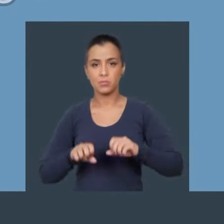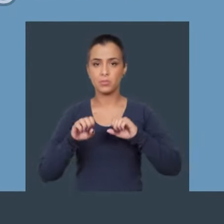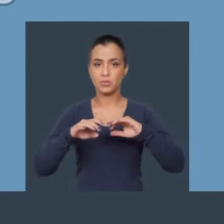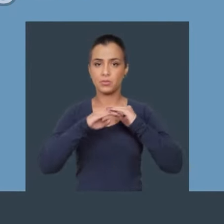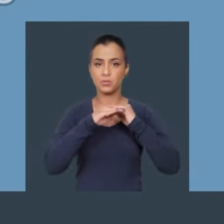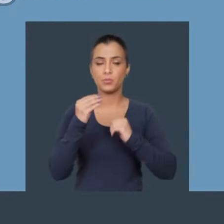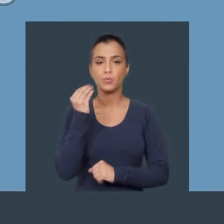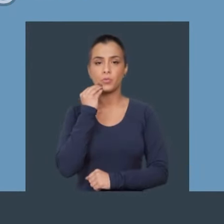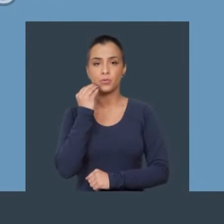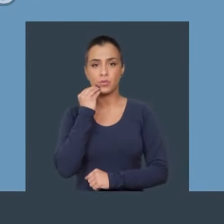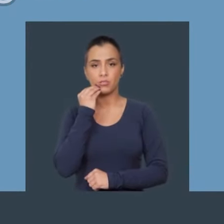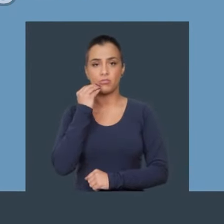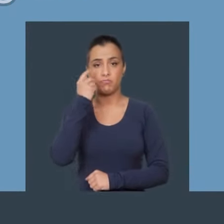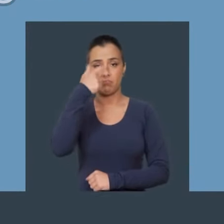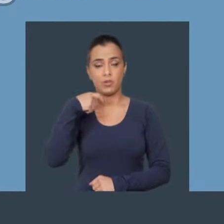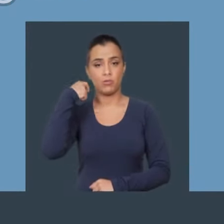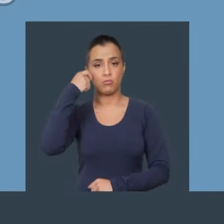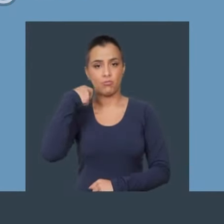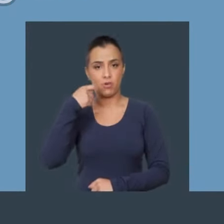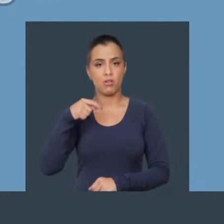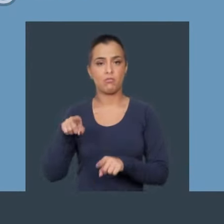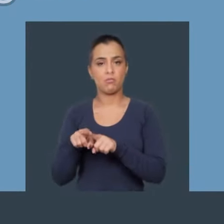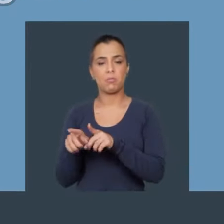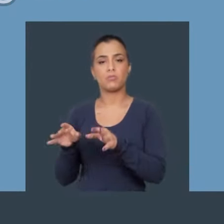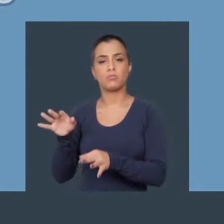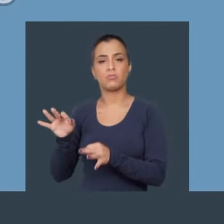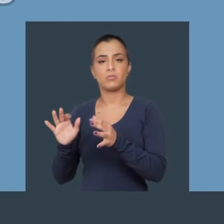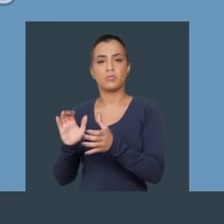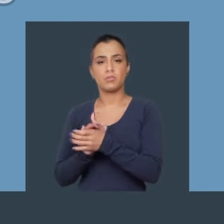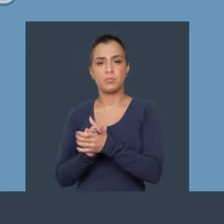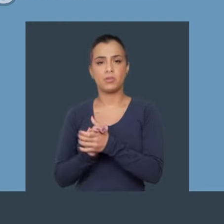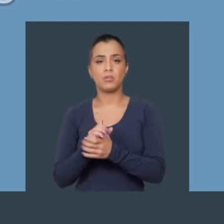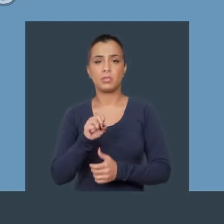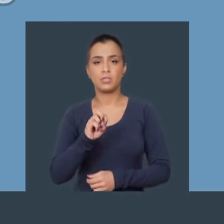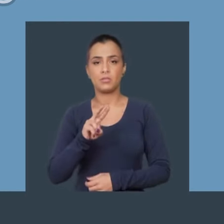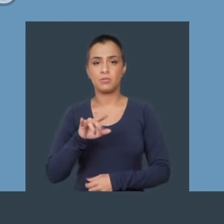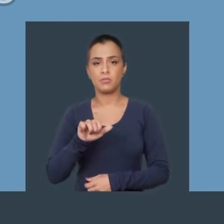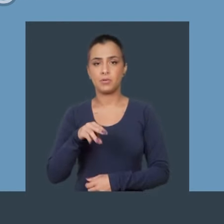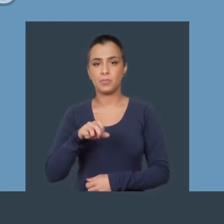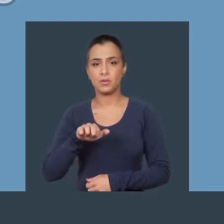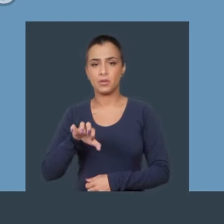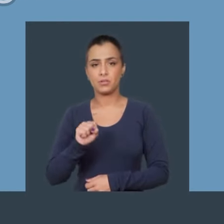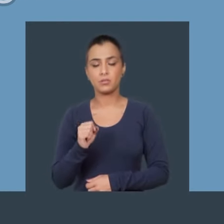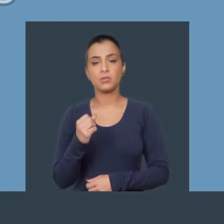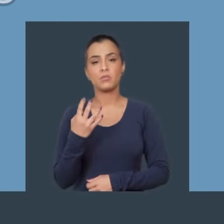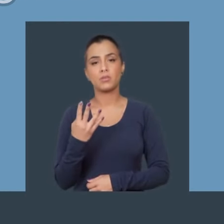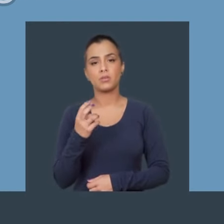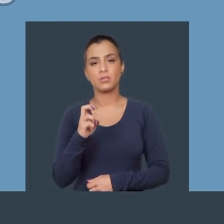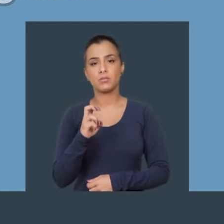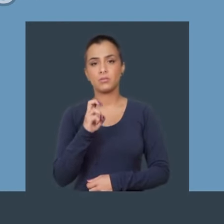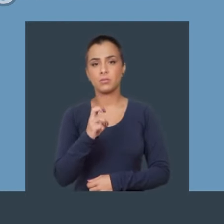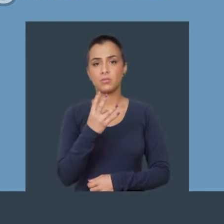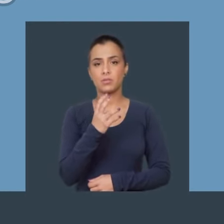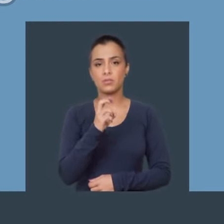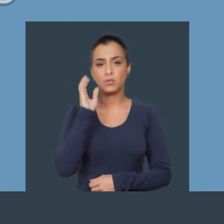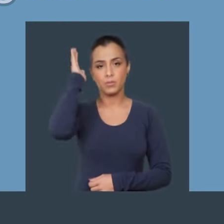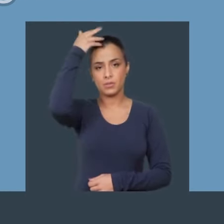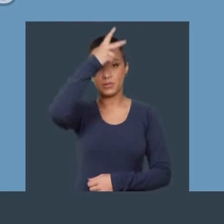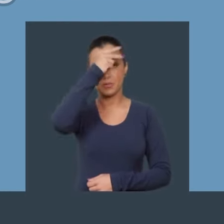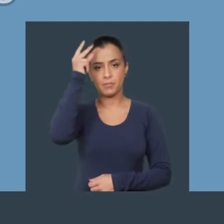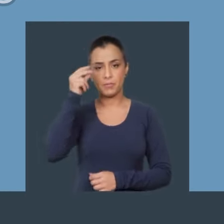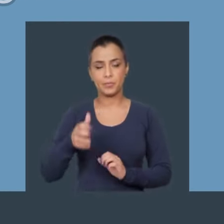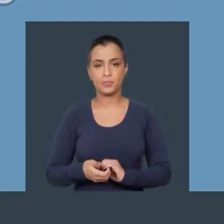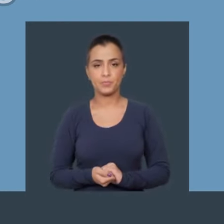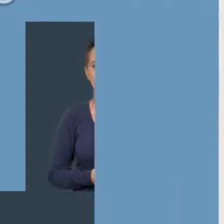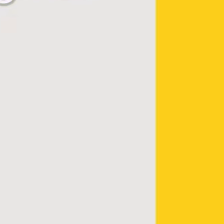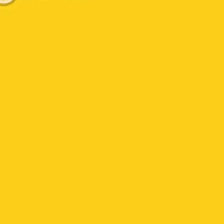educação com igualdade de oportunidades. Sou advogada e juíza de casamentos. Silvia Marques, 45, 5, 4, 5, com